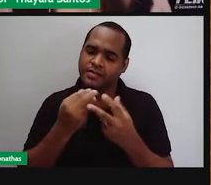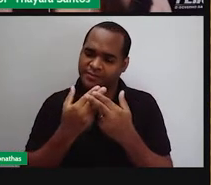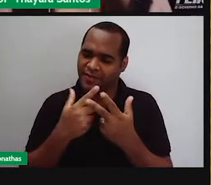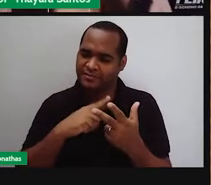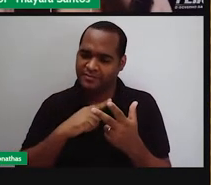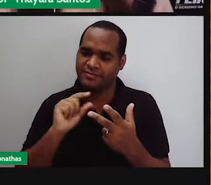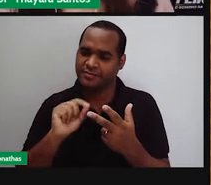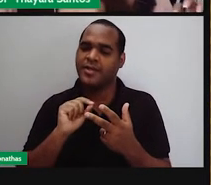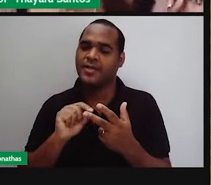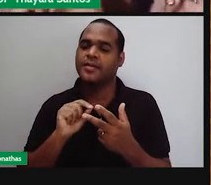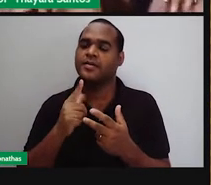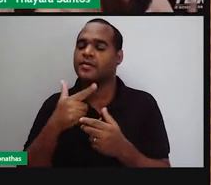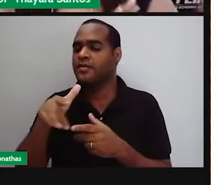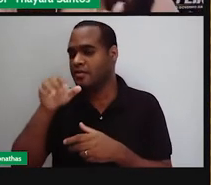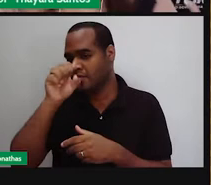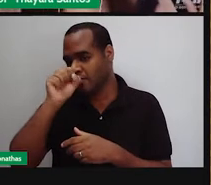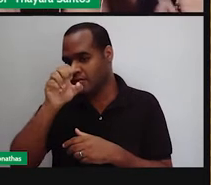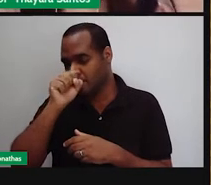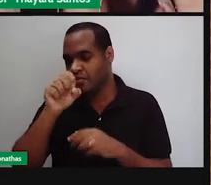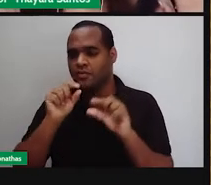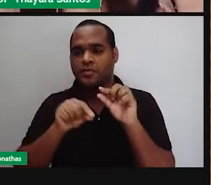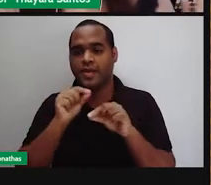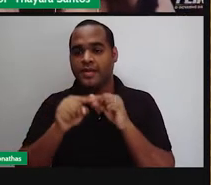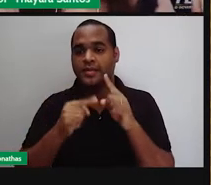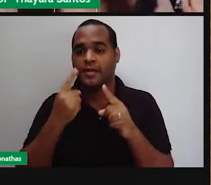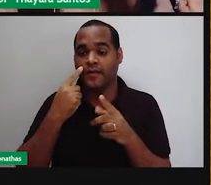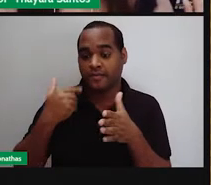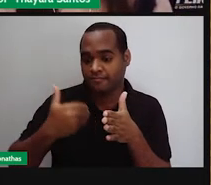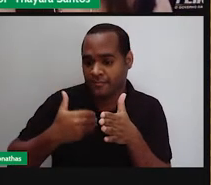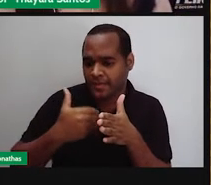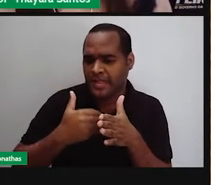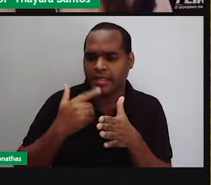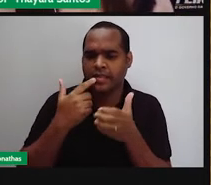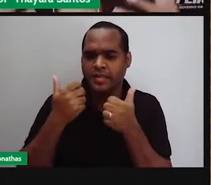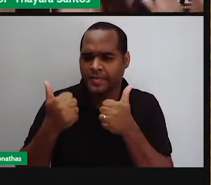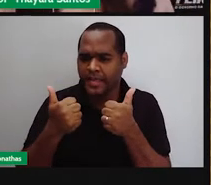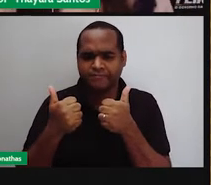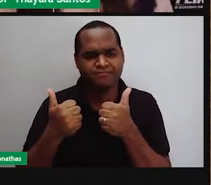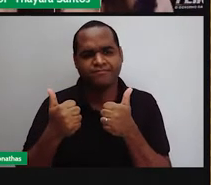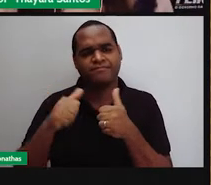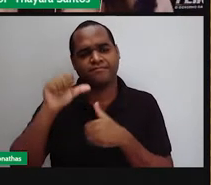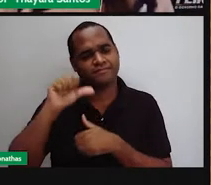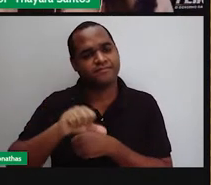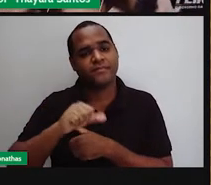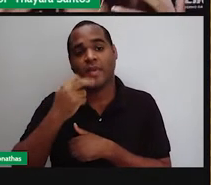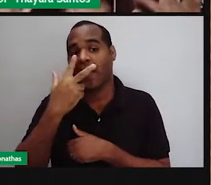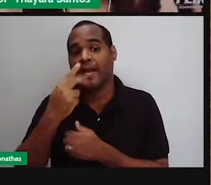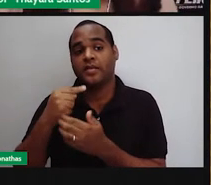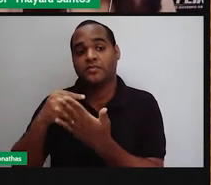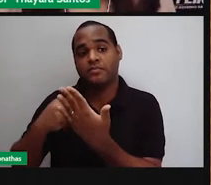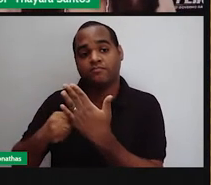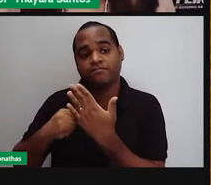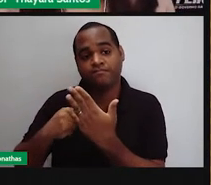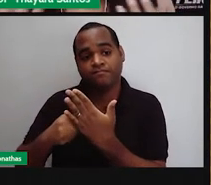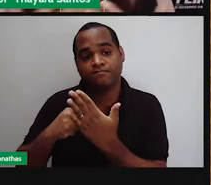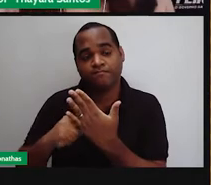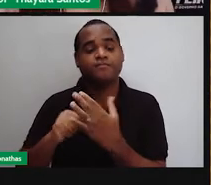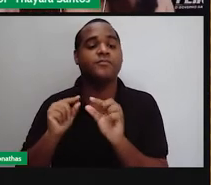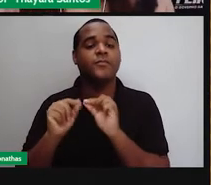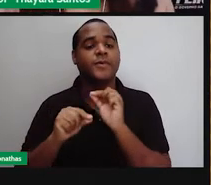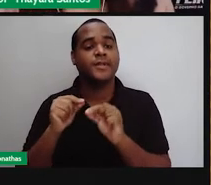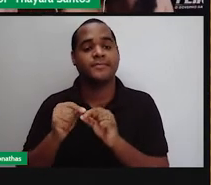seja para a gente não cheirar aquilo dali, ou não chegar perto dali, porque aquele cheiro não está bom. Então, ele faz isso para nos proteger, para